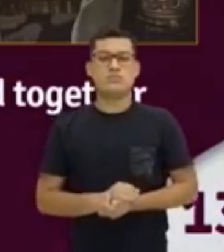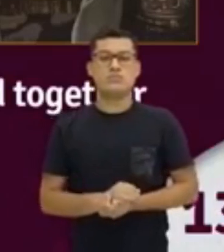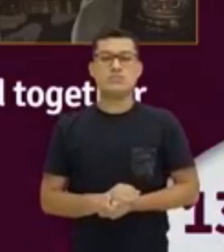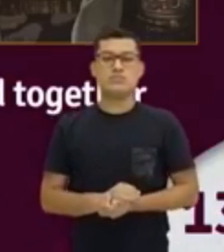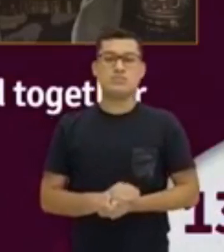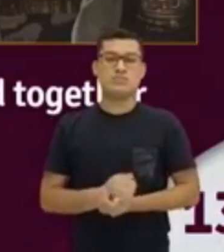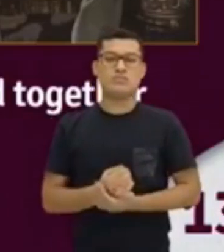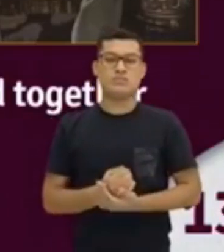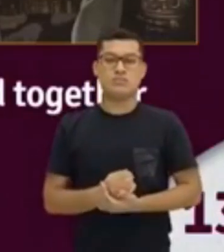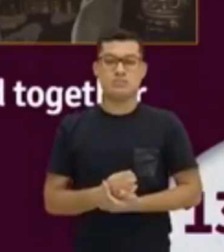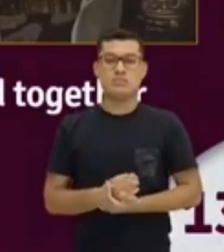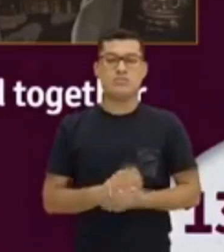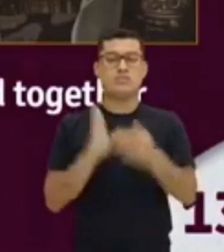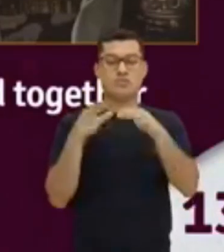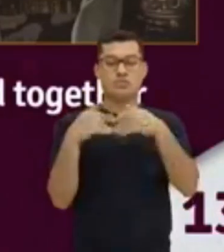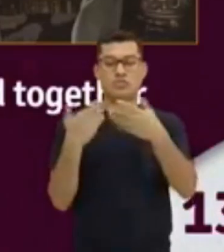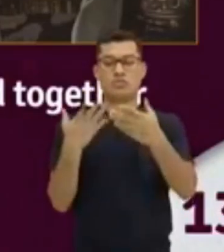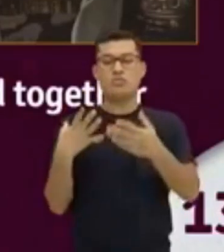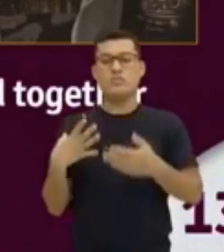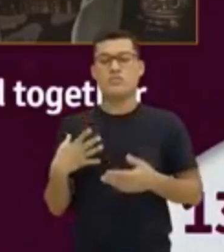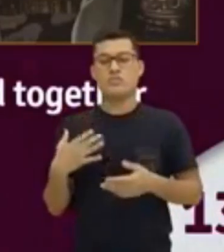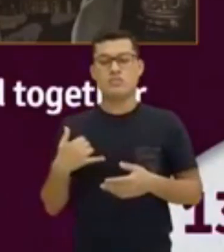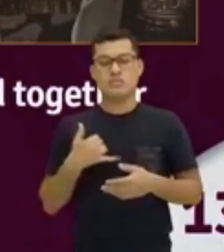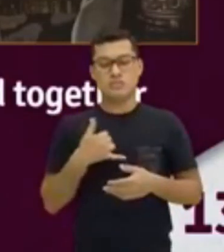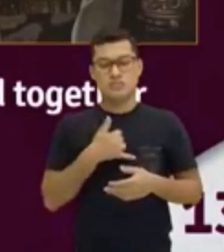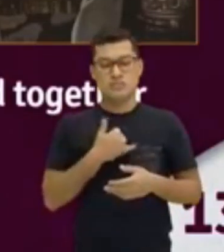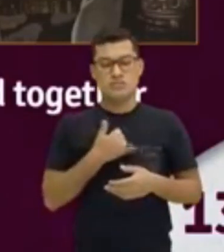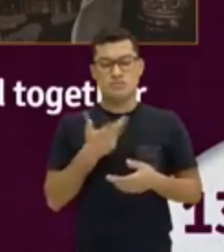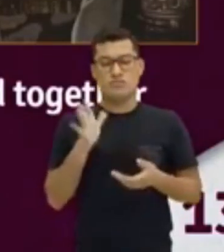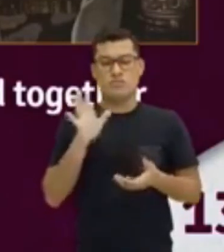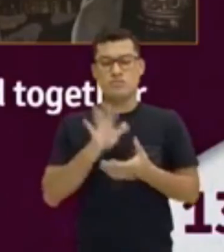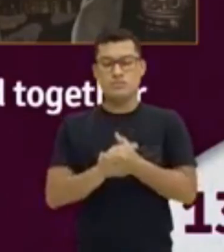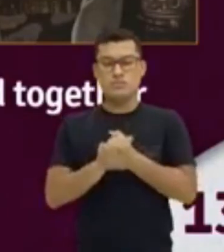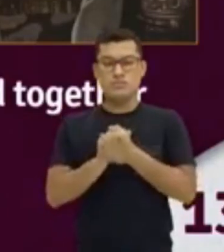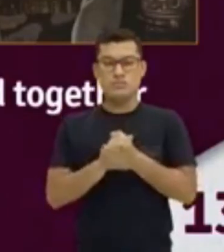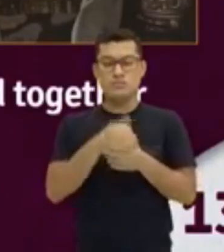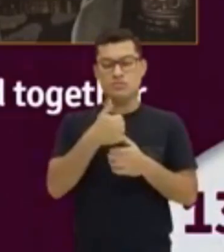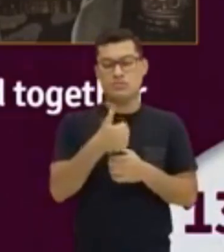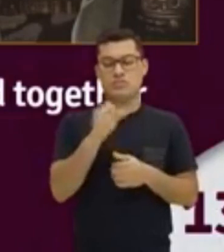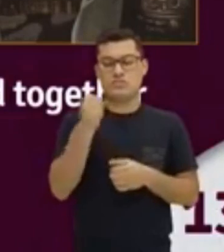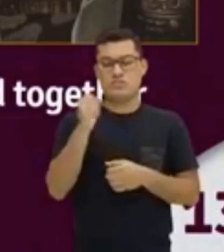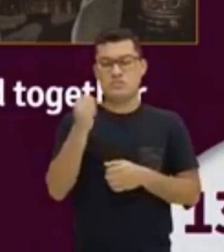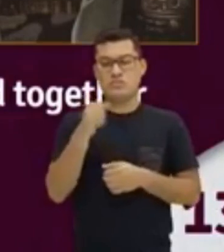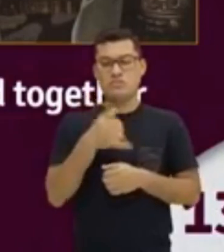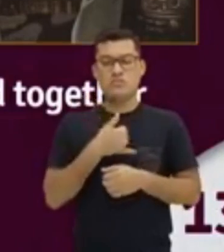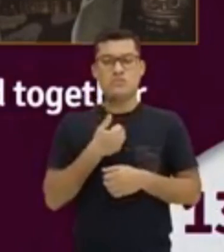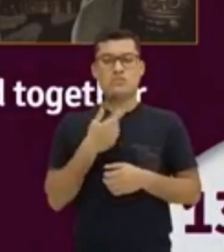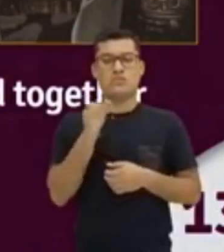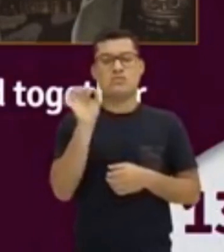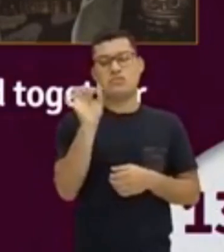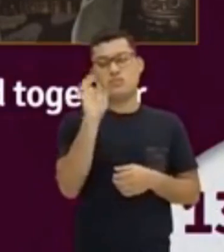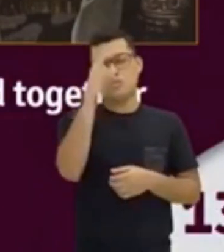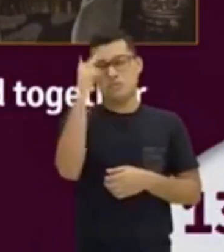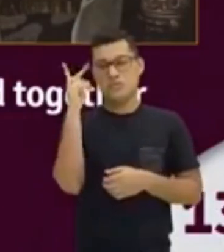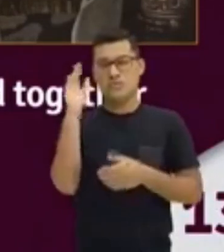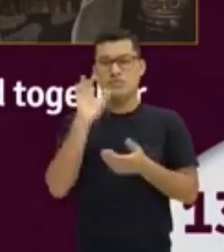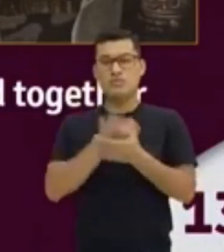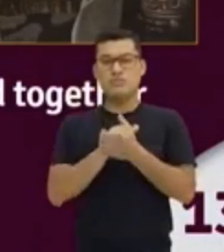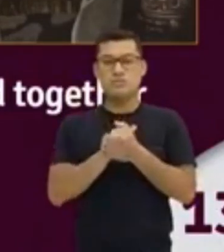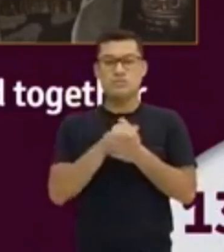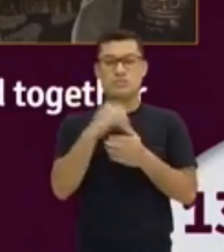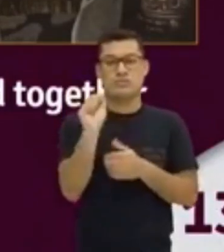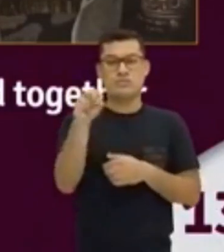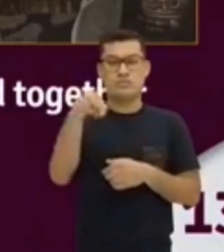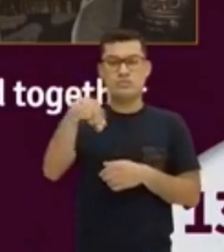Com que idade ele casou? Por que que é a idade? Olha o years. 18 anos. Com quem que casou? Aí tem aqui a N.